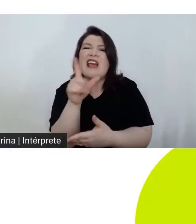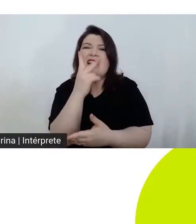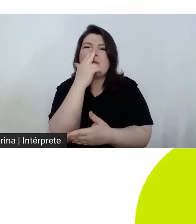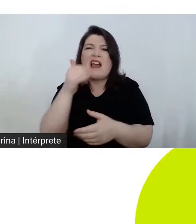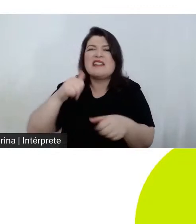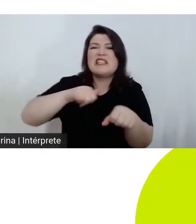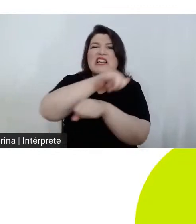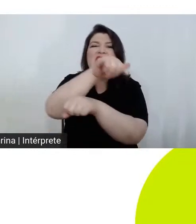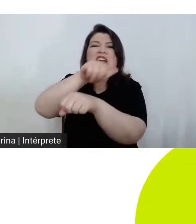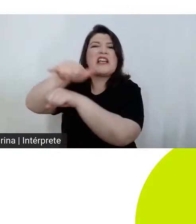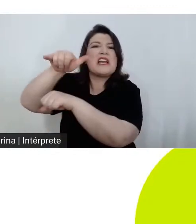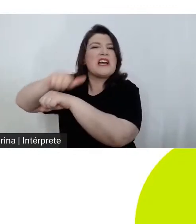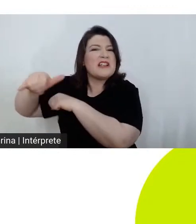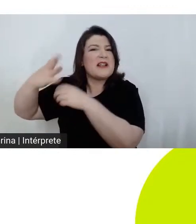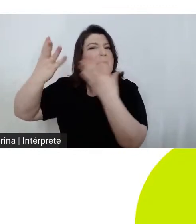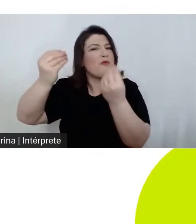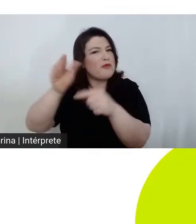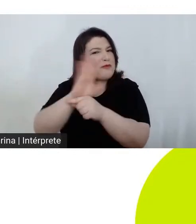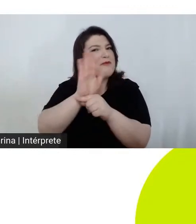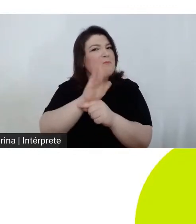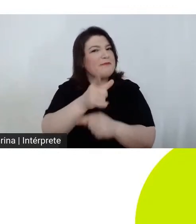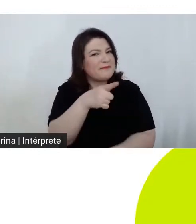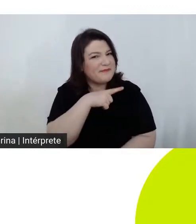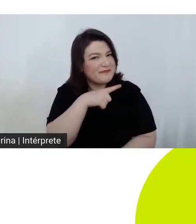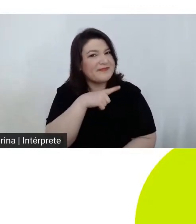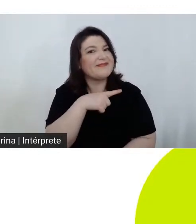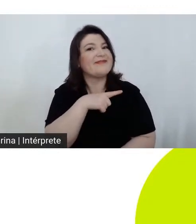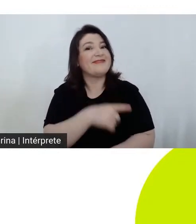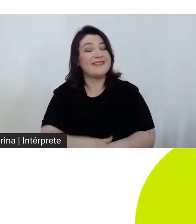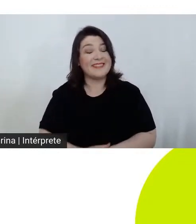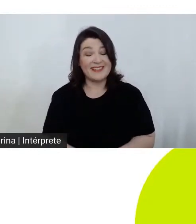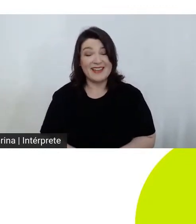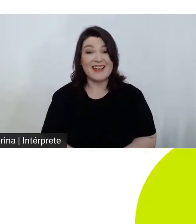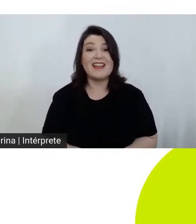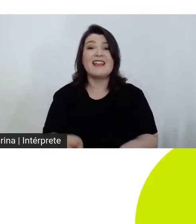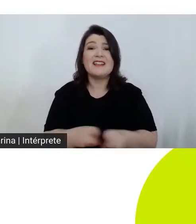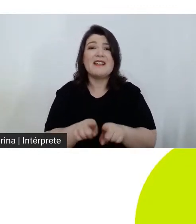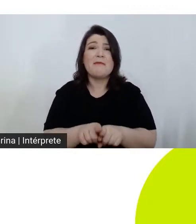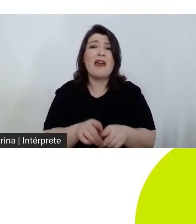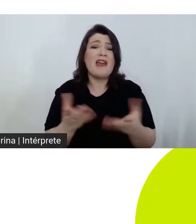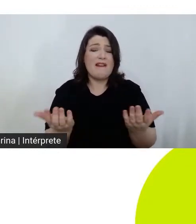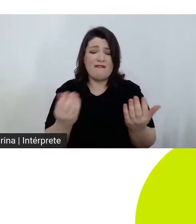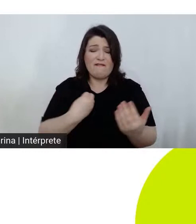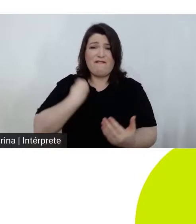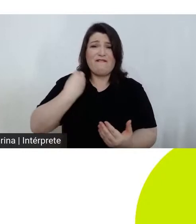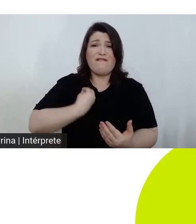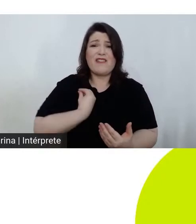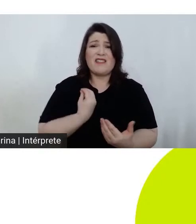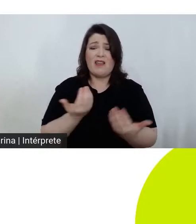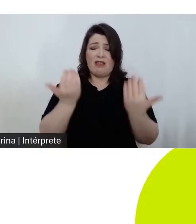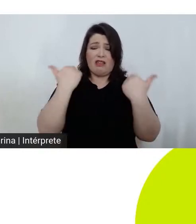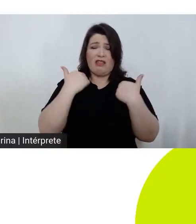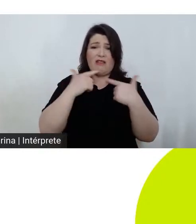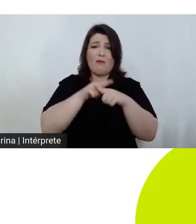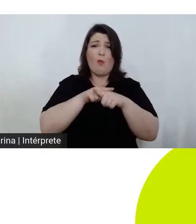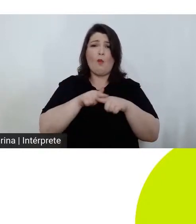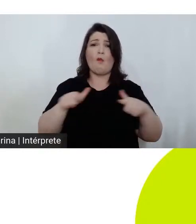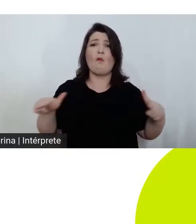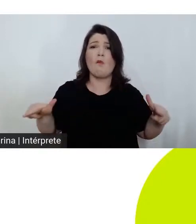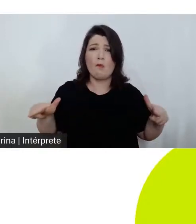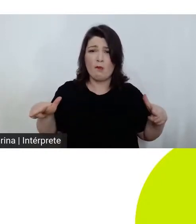imposturas que parecem sustentar uma existência vazia amparada apenas pelo movimento